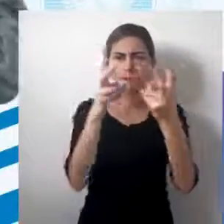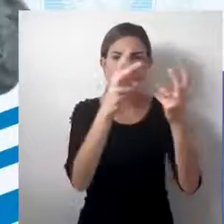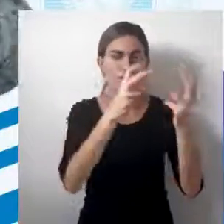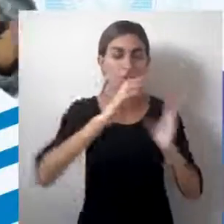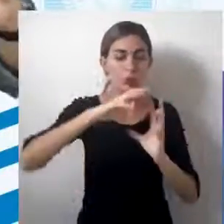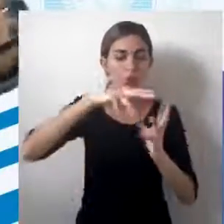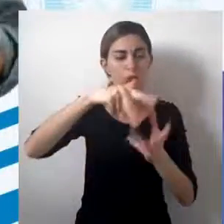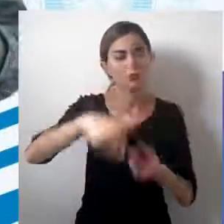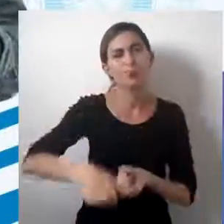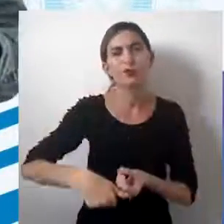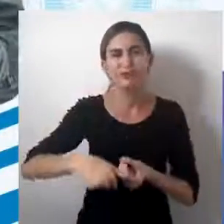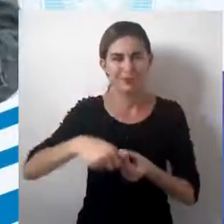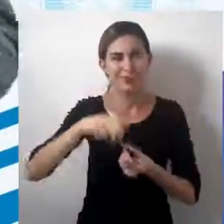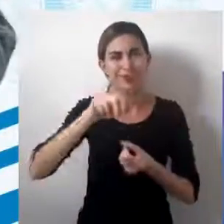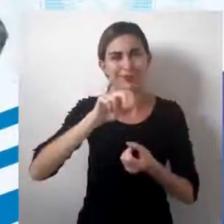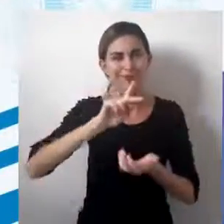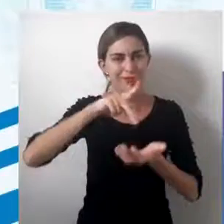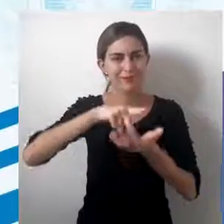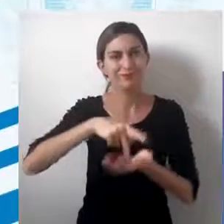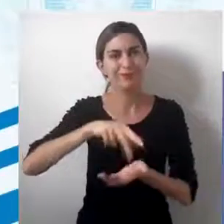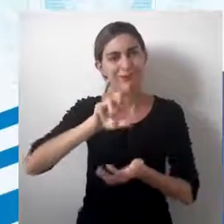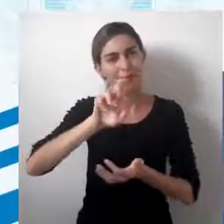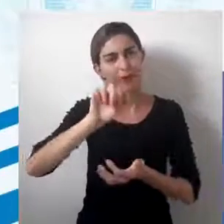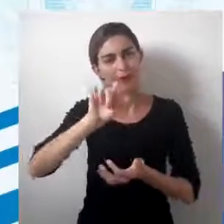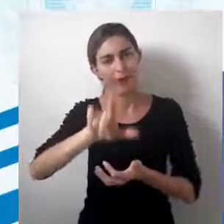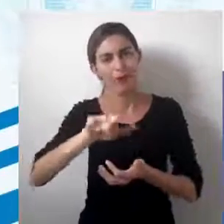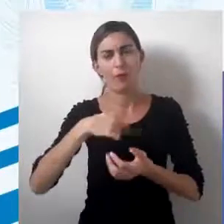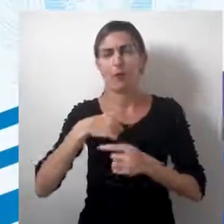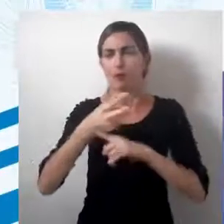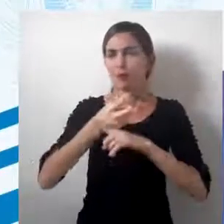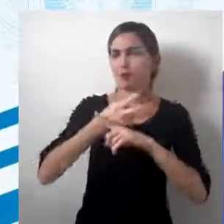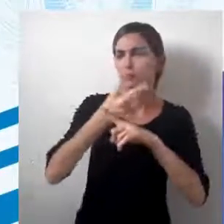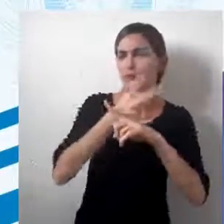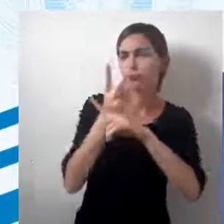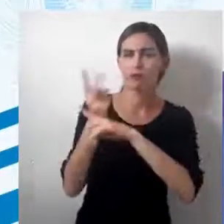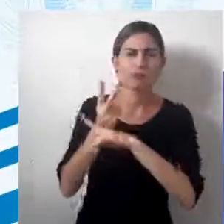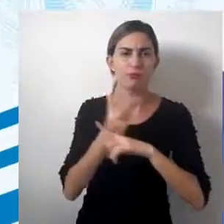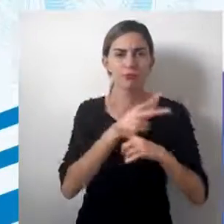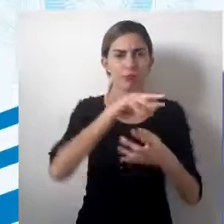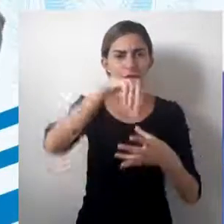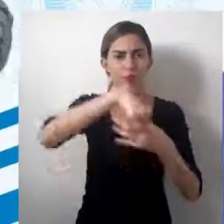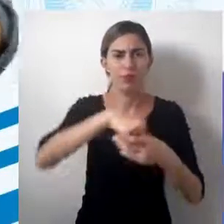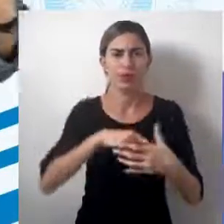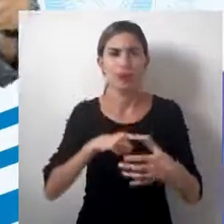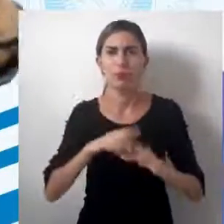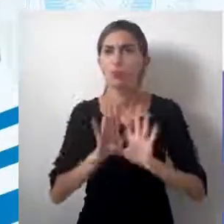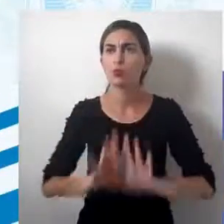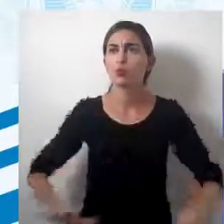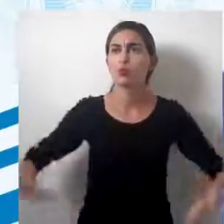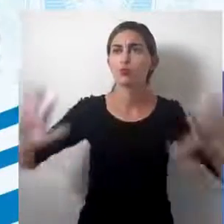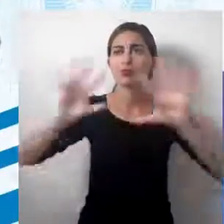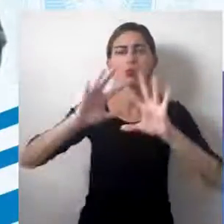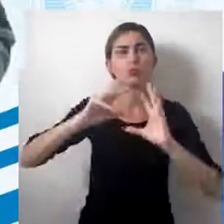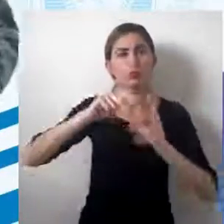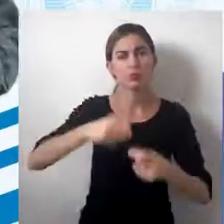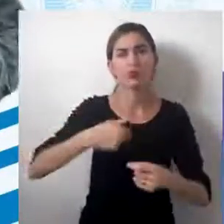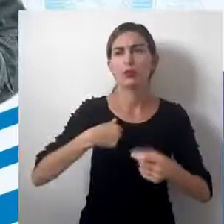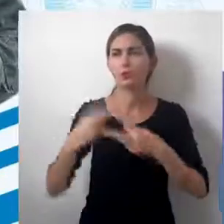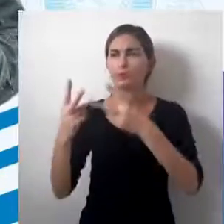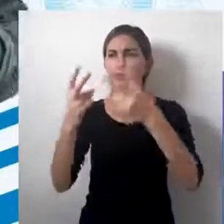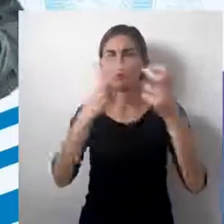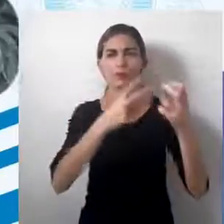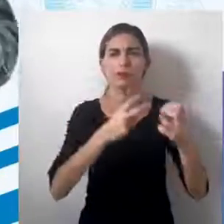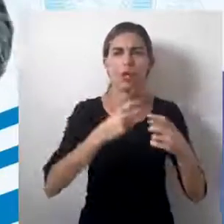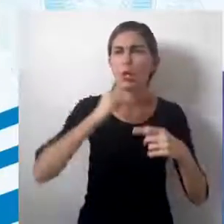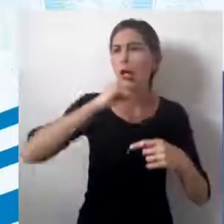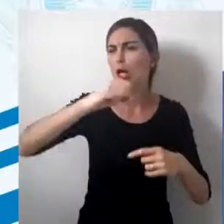do mundo real. Então, ele vai buscar, dentro da sua abrangência de atuação